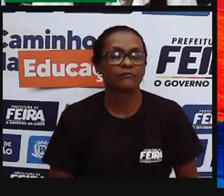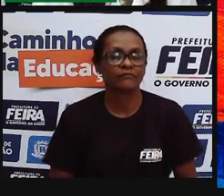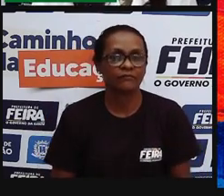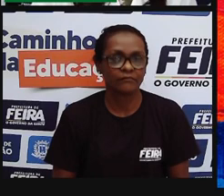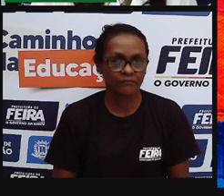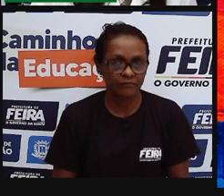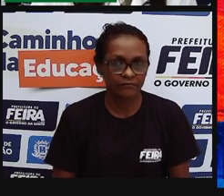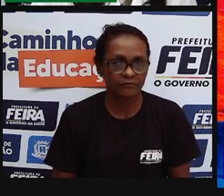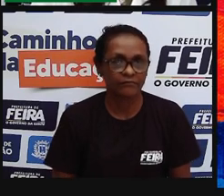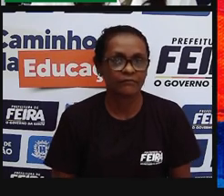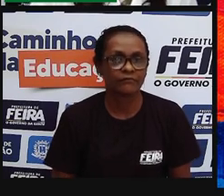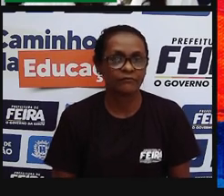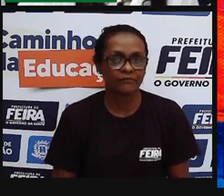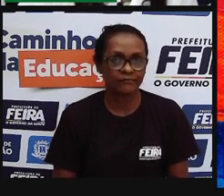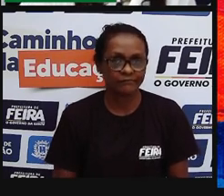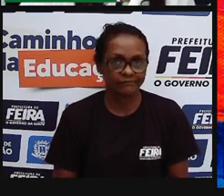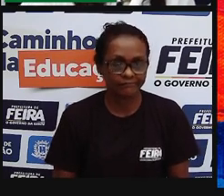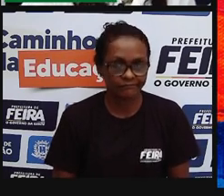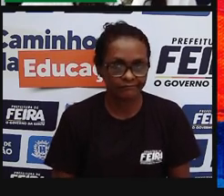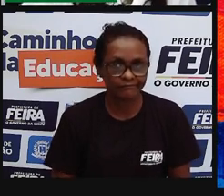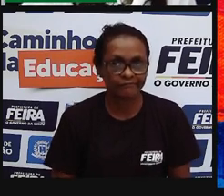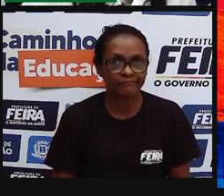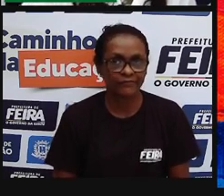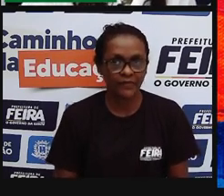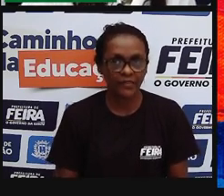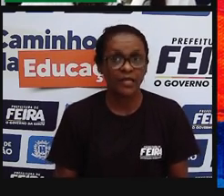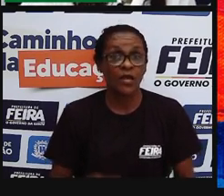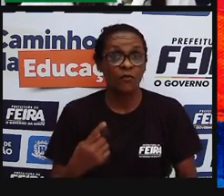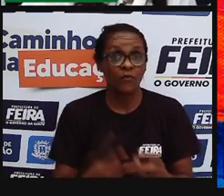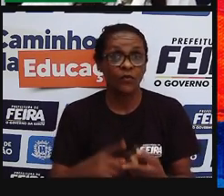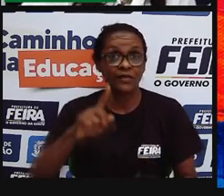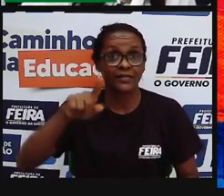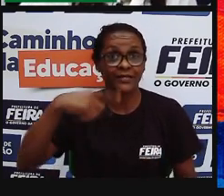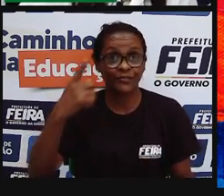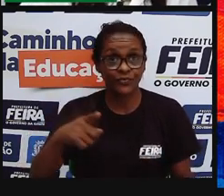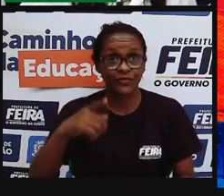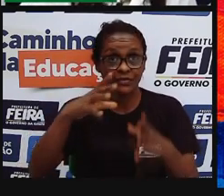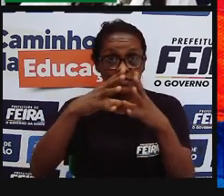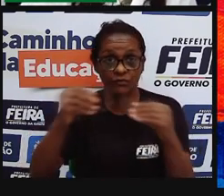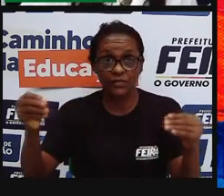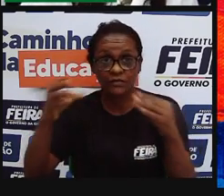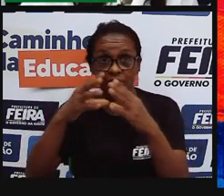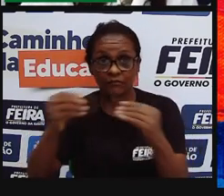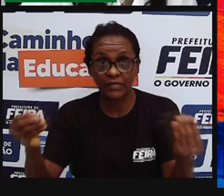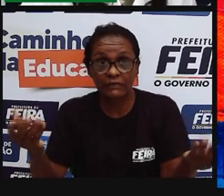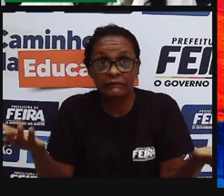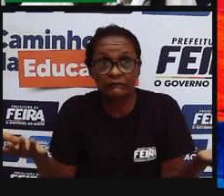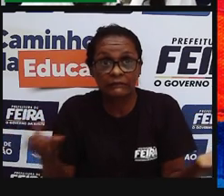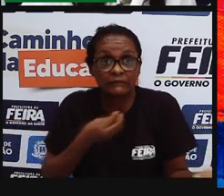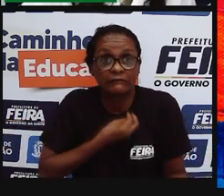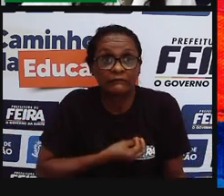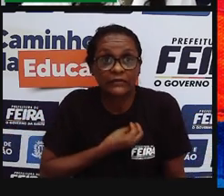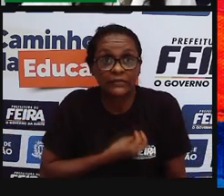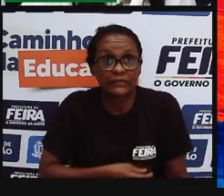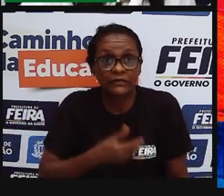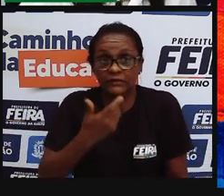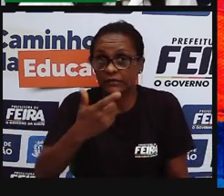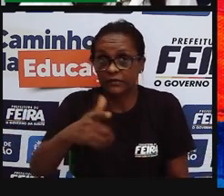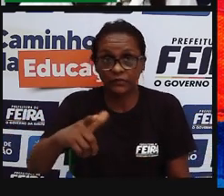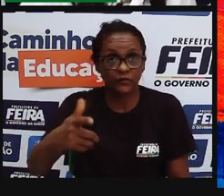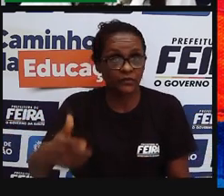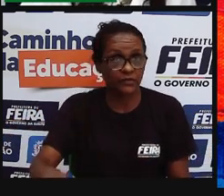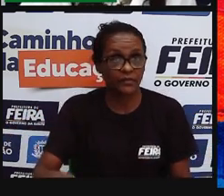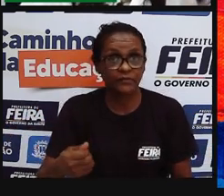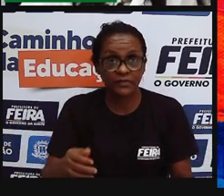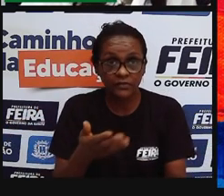restaurado, né, a recuperação dos ambientes também, o incentivo à pesquisa, ao estudo,